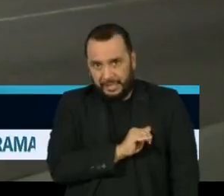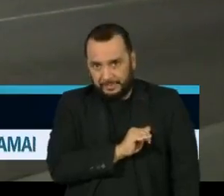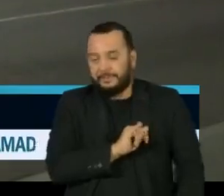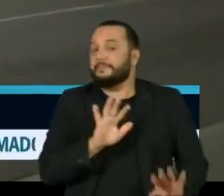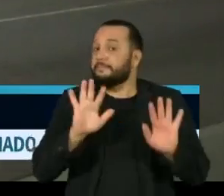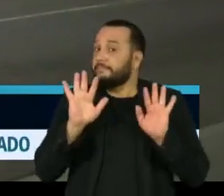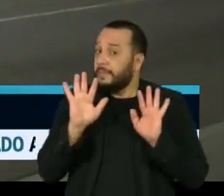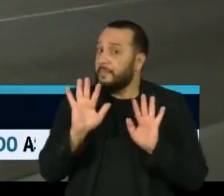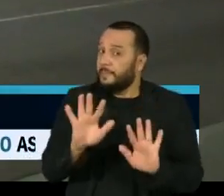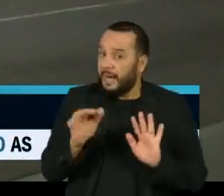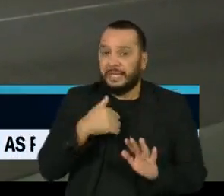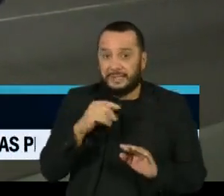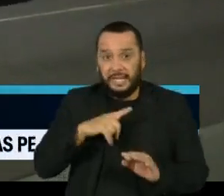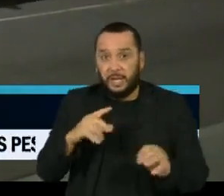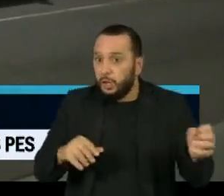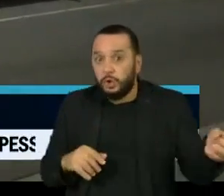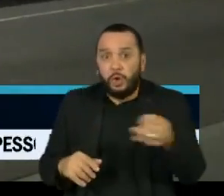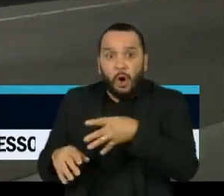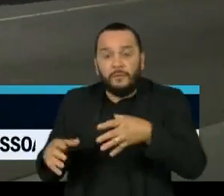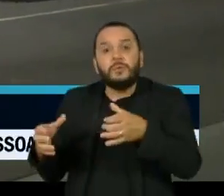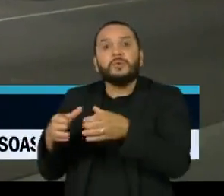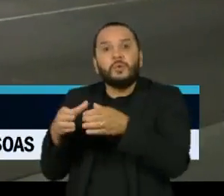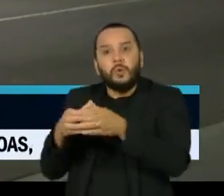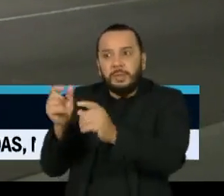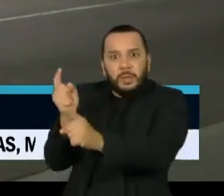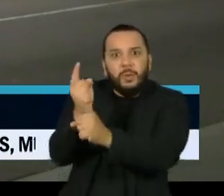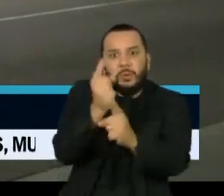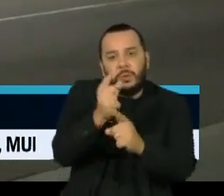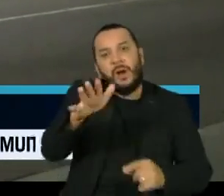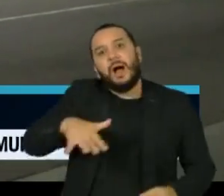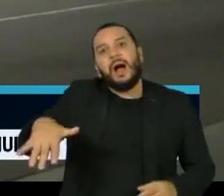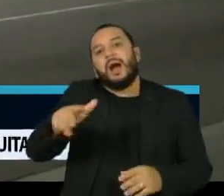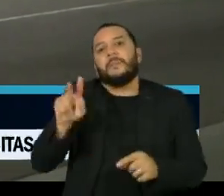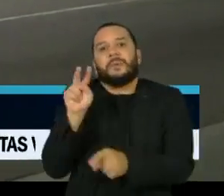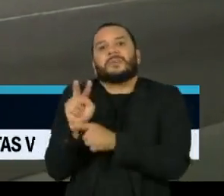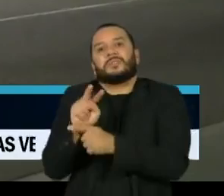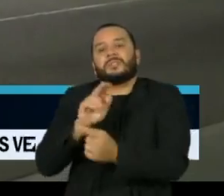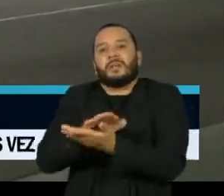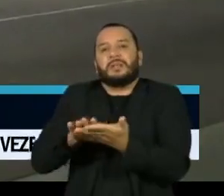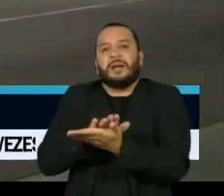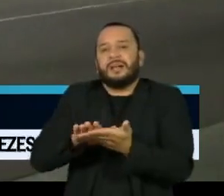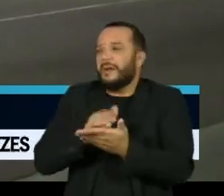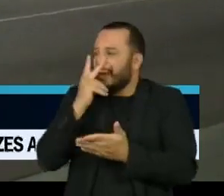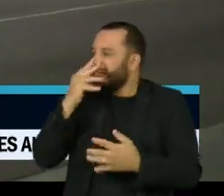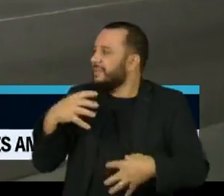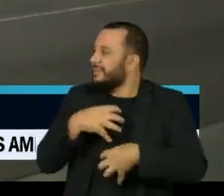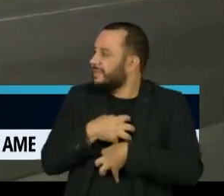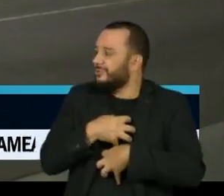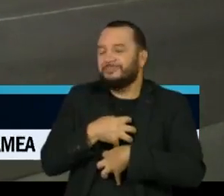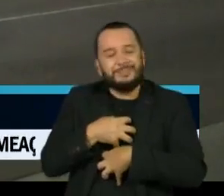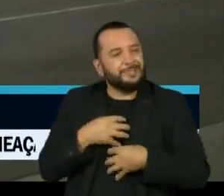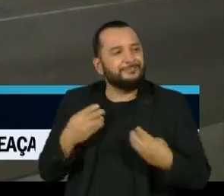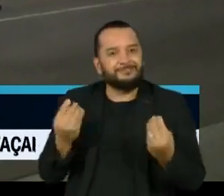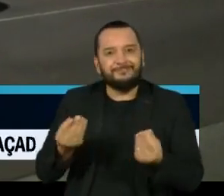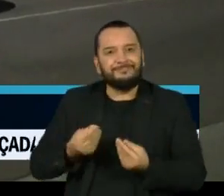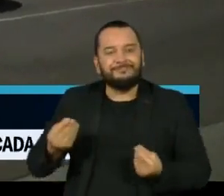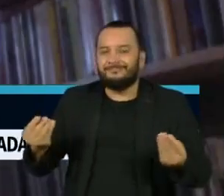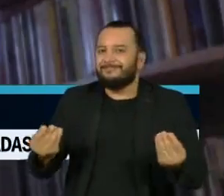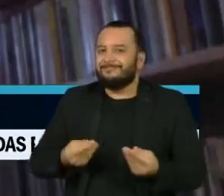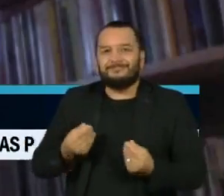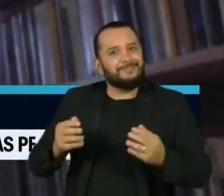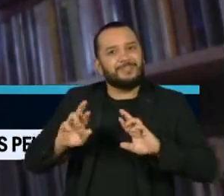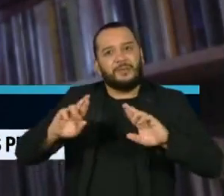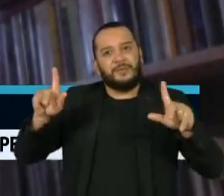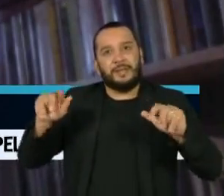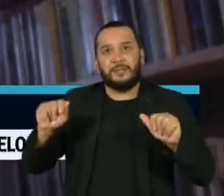notícia da descoberta de novos isolados em área desprotegida gera um sentimento ambivalente entre os especialistas.